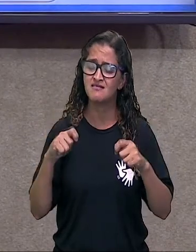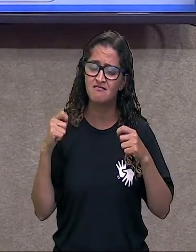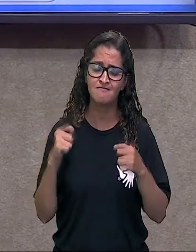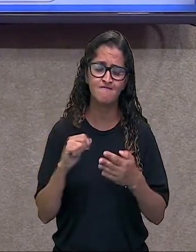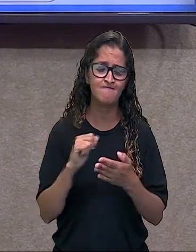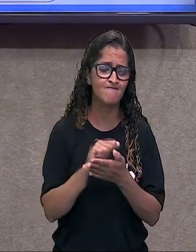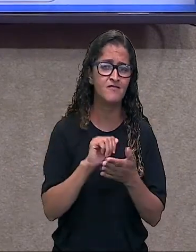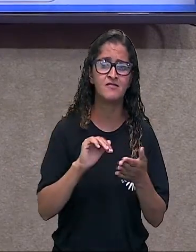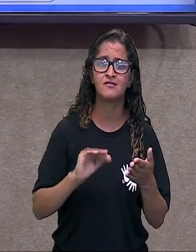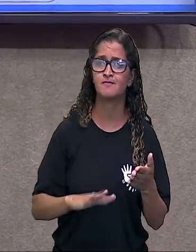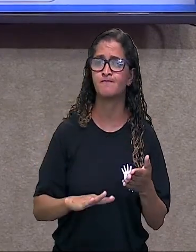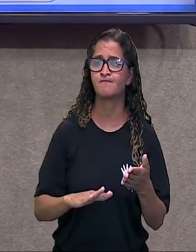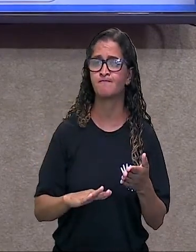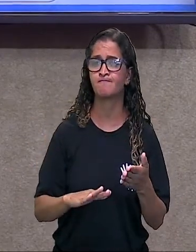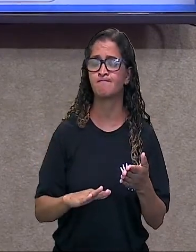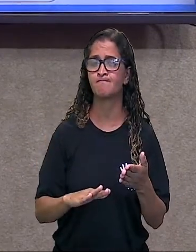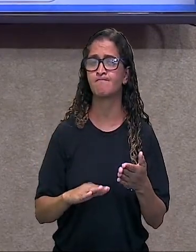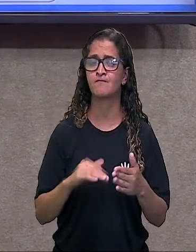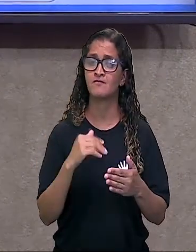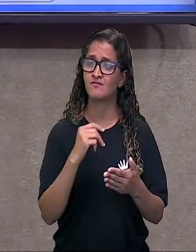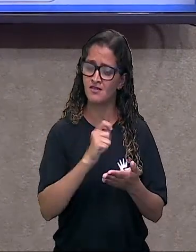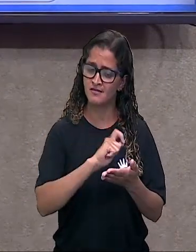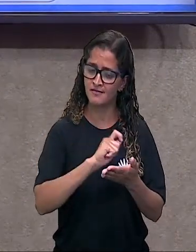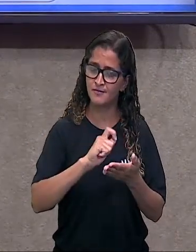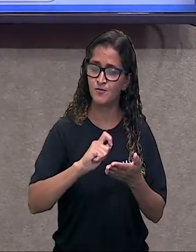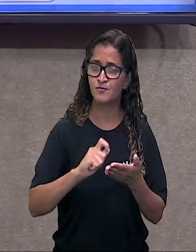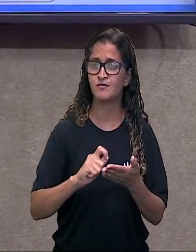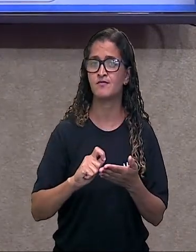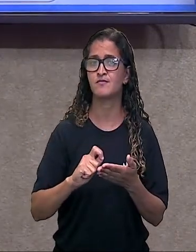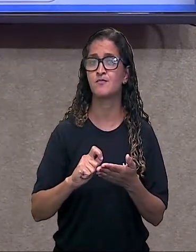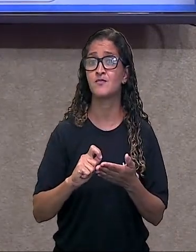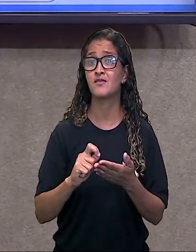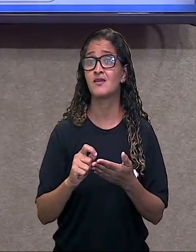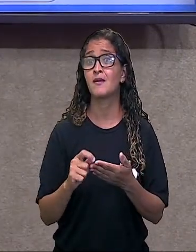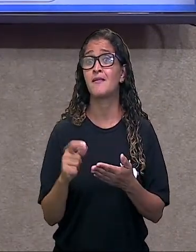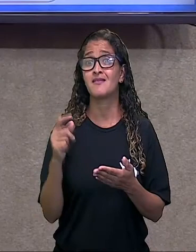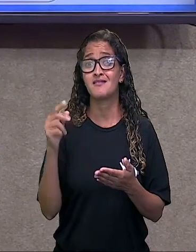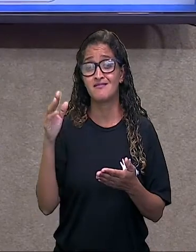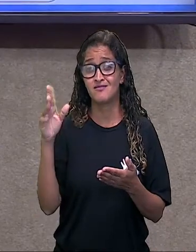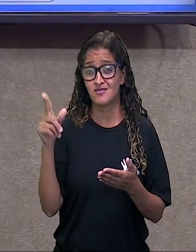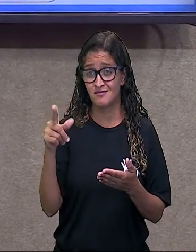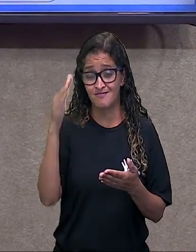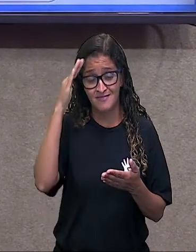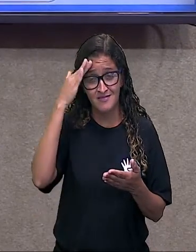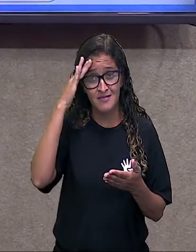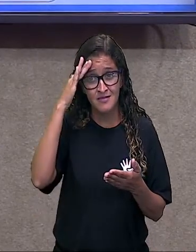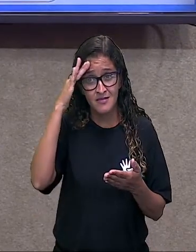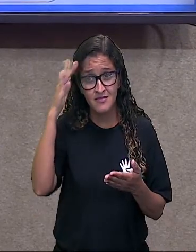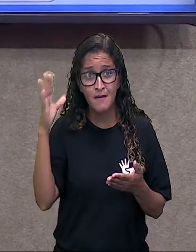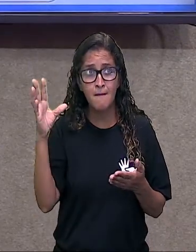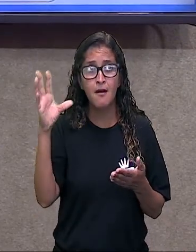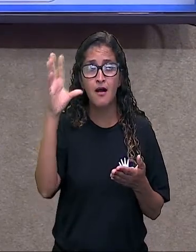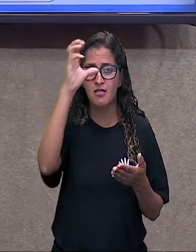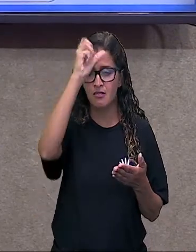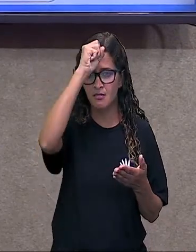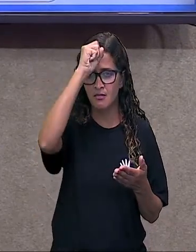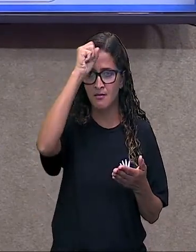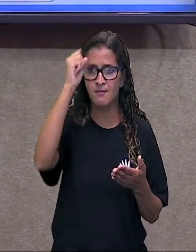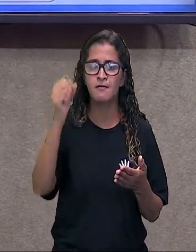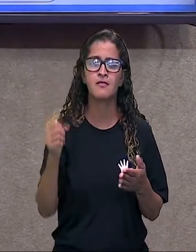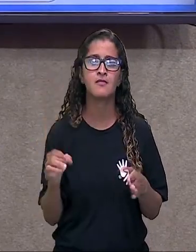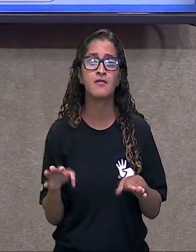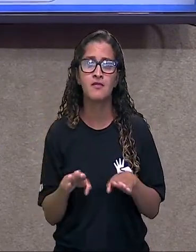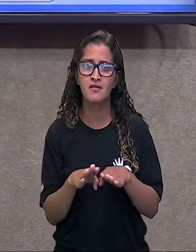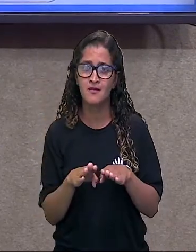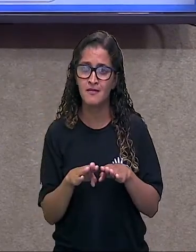Pra estão lá no portal, pra que essas atividades, elas fiquem reforçadas na sua mente. Assistir às